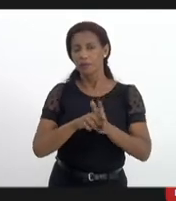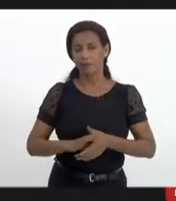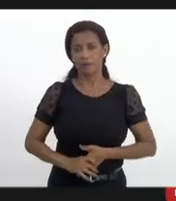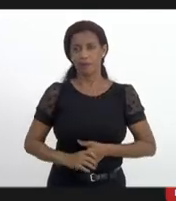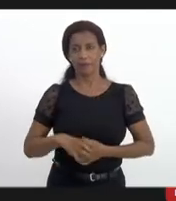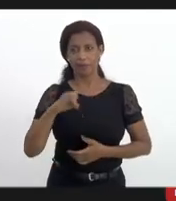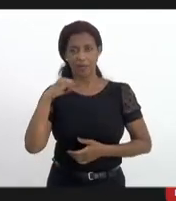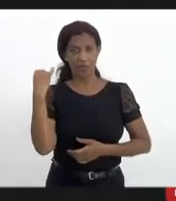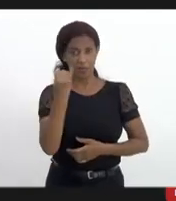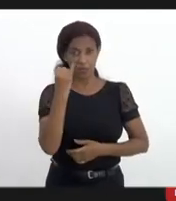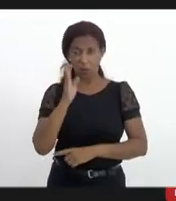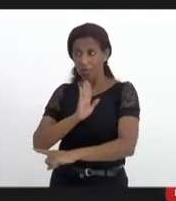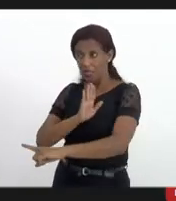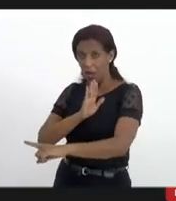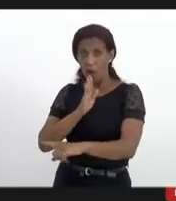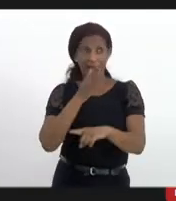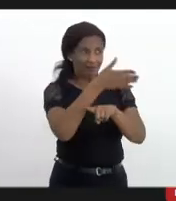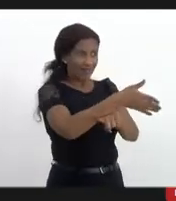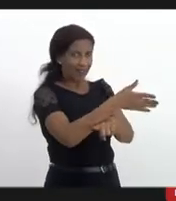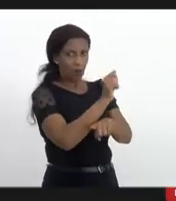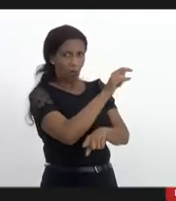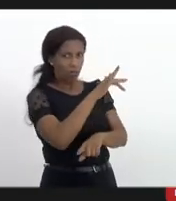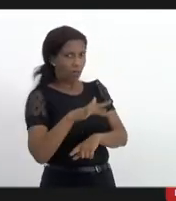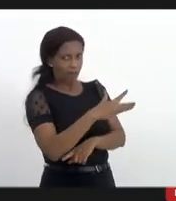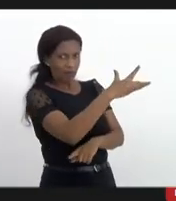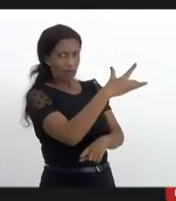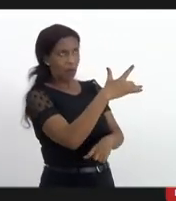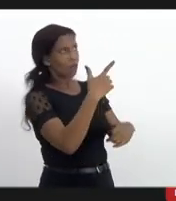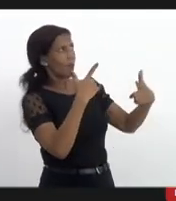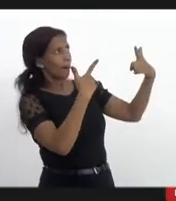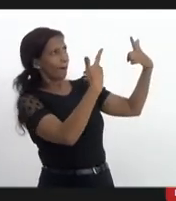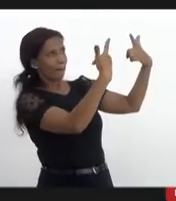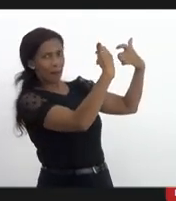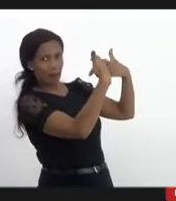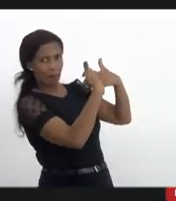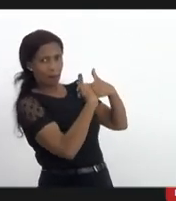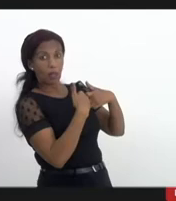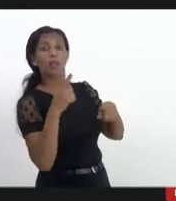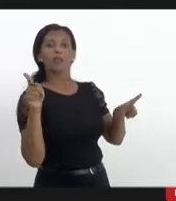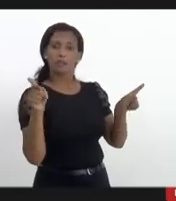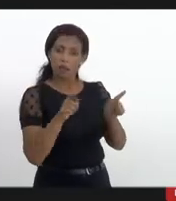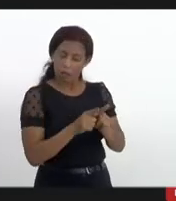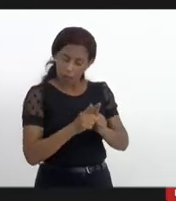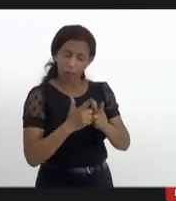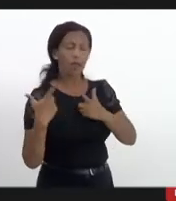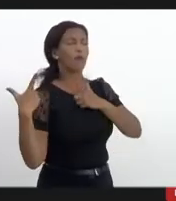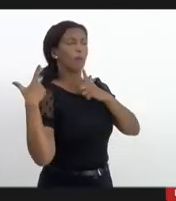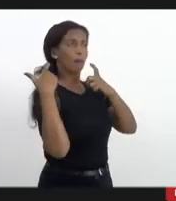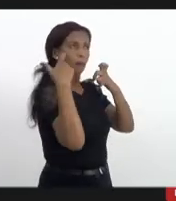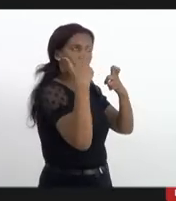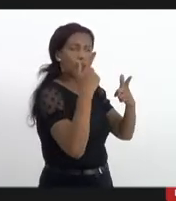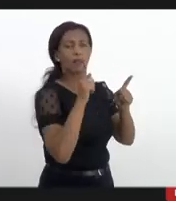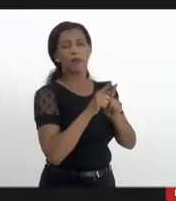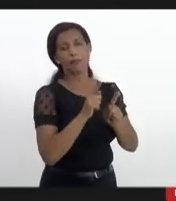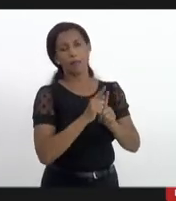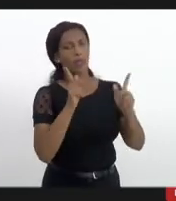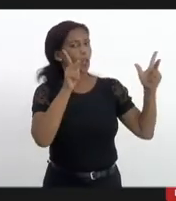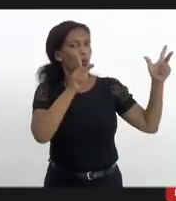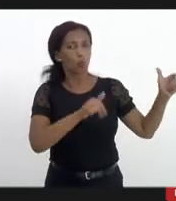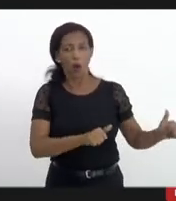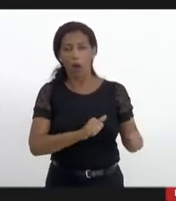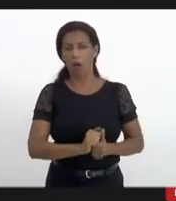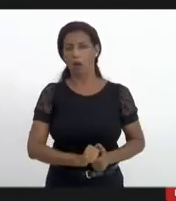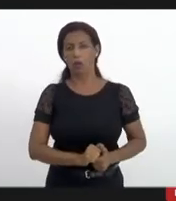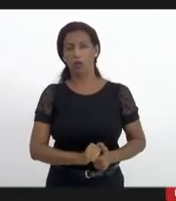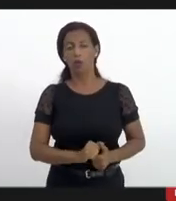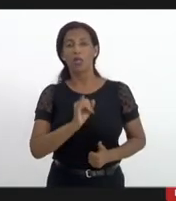ao entrarmos numa comunidade fomos recebidos a tiros necessariamente nós vamos revidar esses tiros se esses